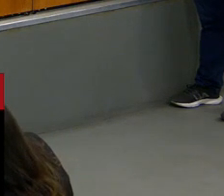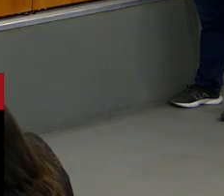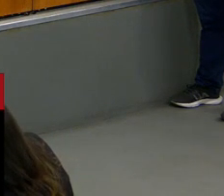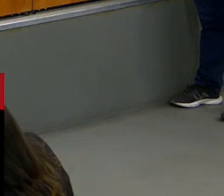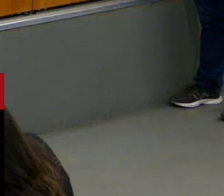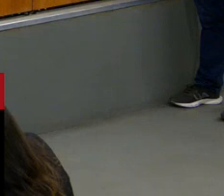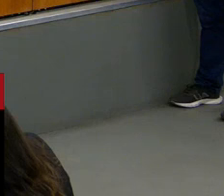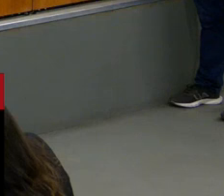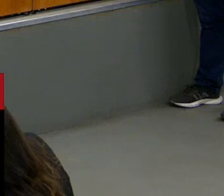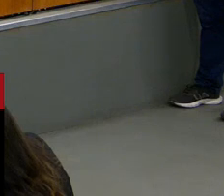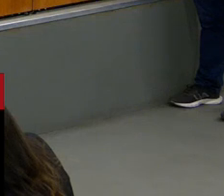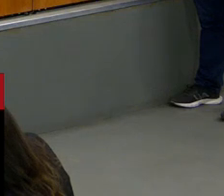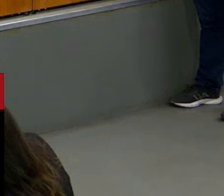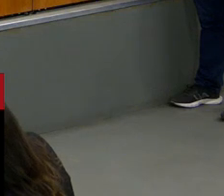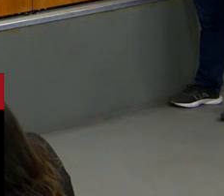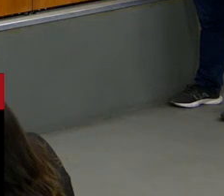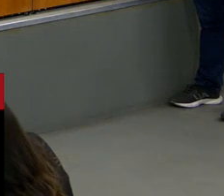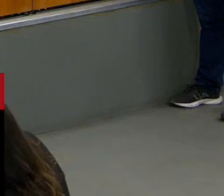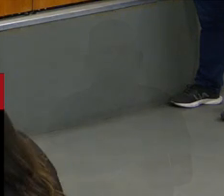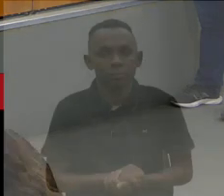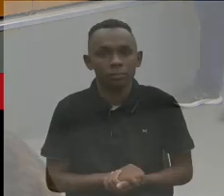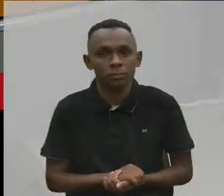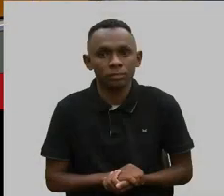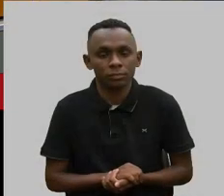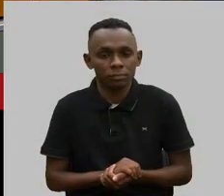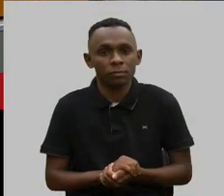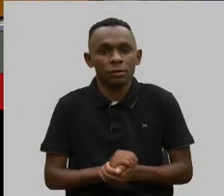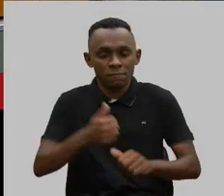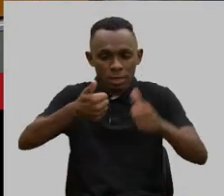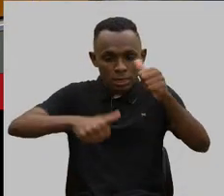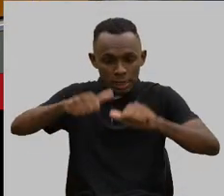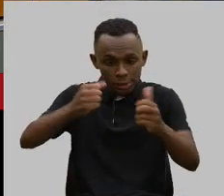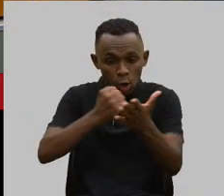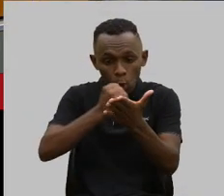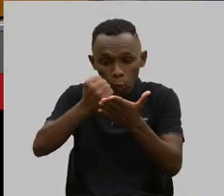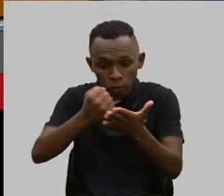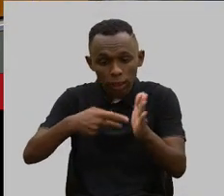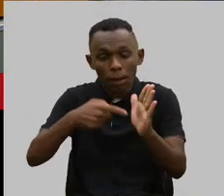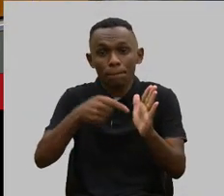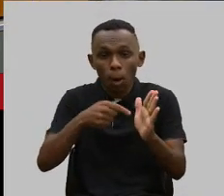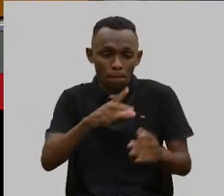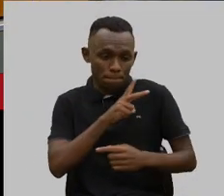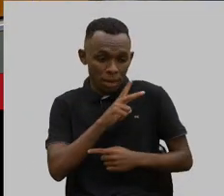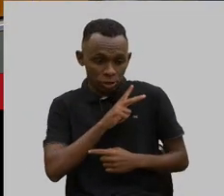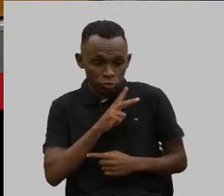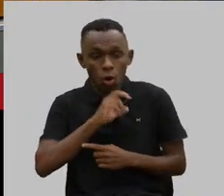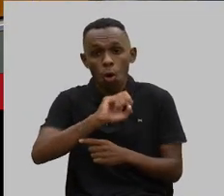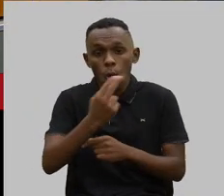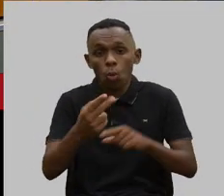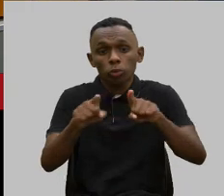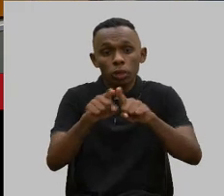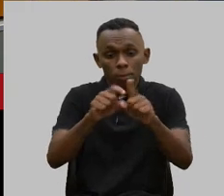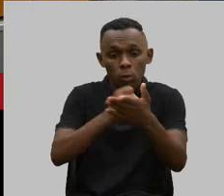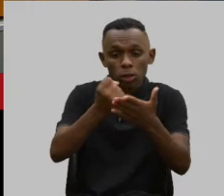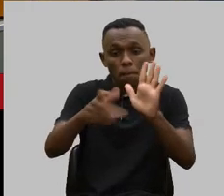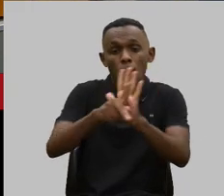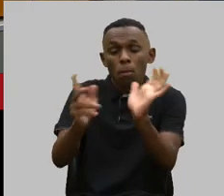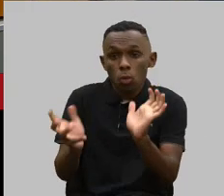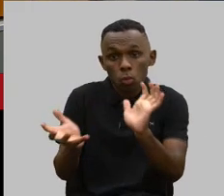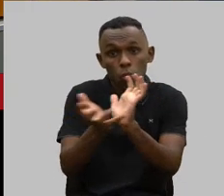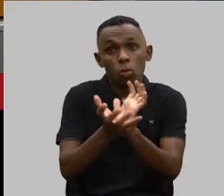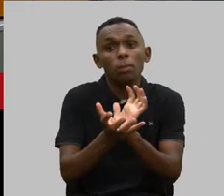contratualmente, quando vai se analisar um contrato, seja ele um contrato individual, seja ele um contrato coletivo,